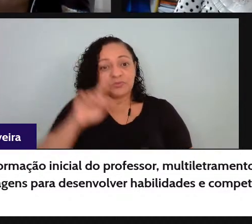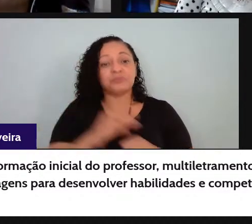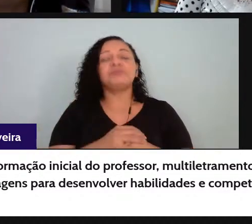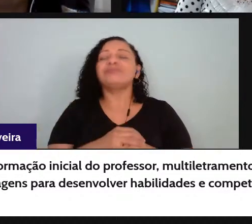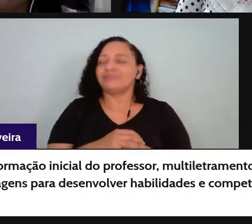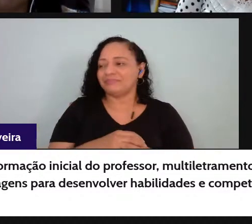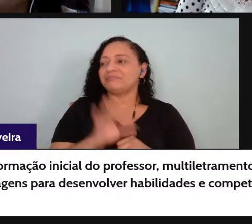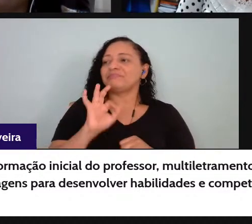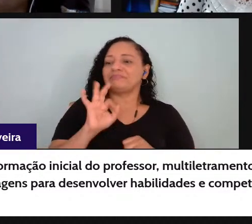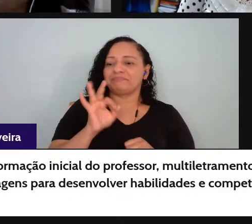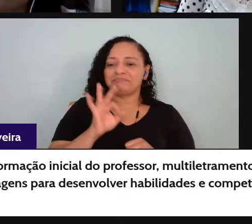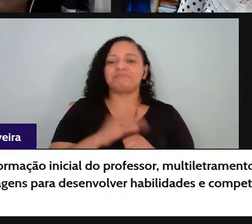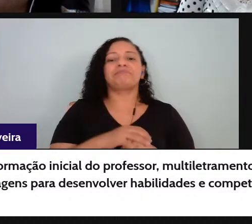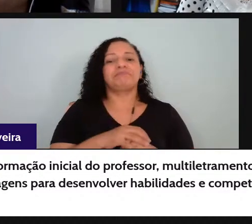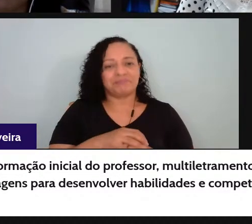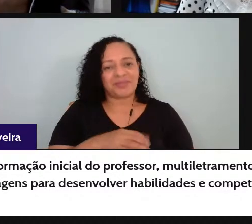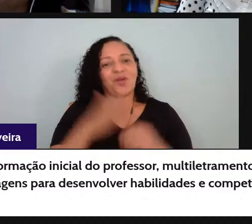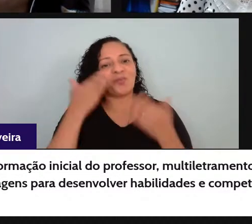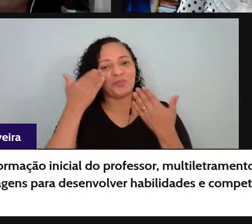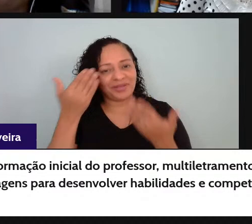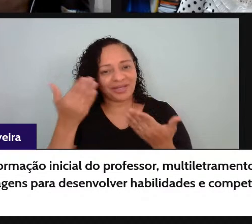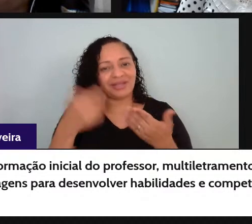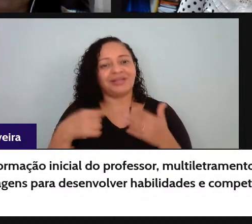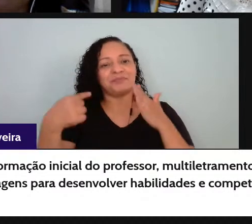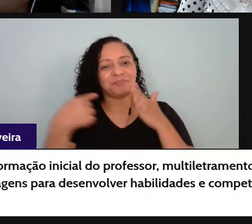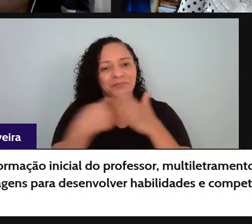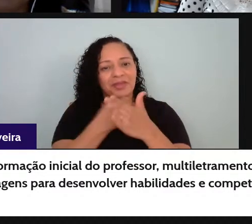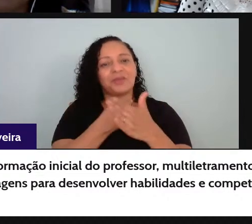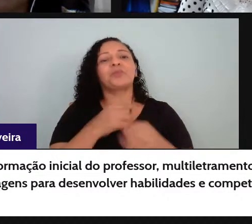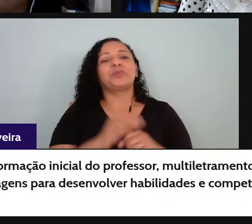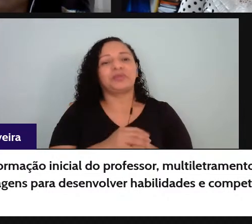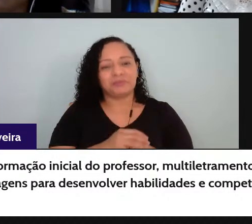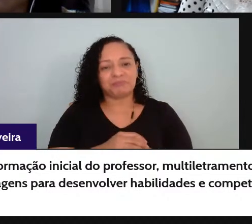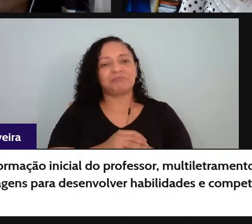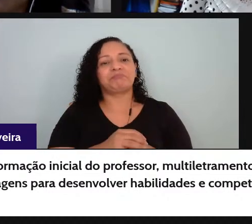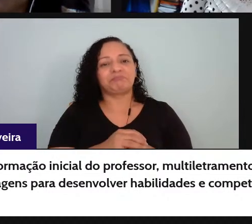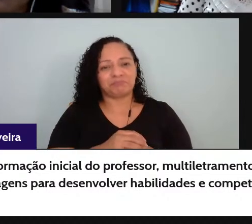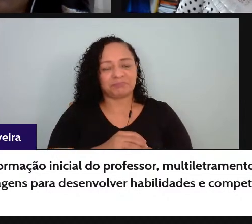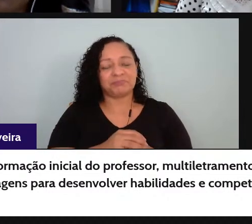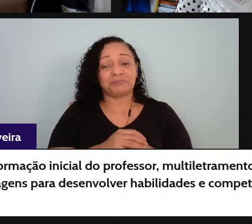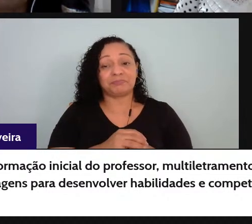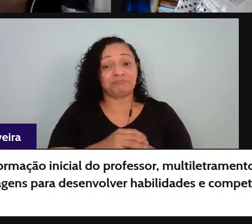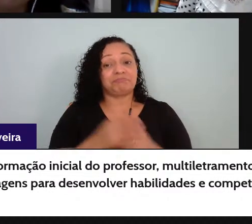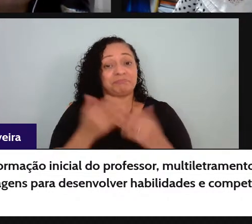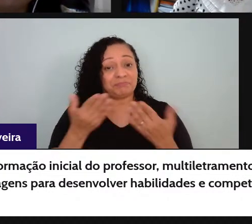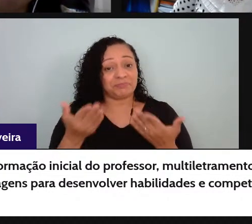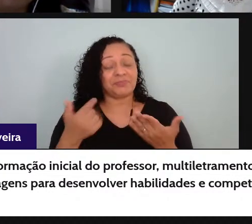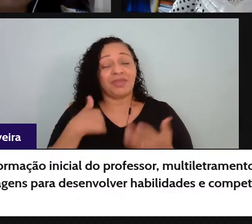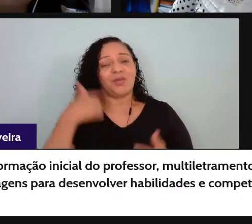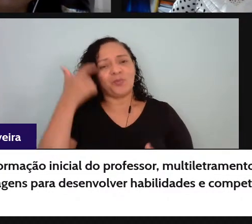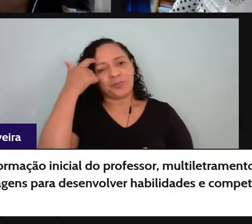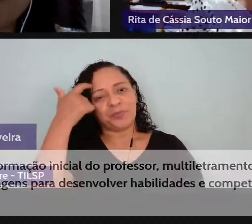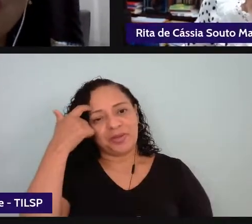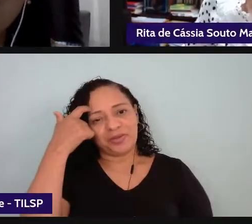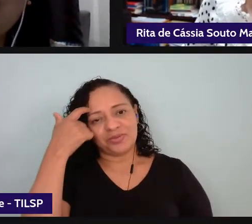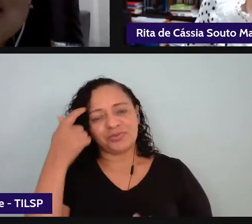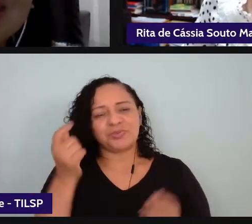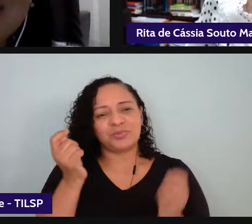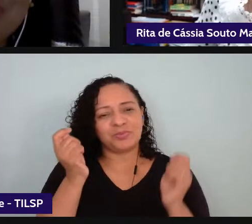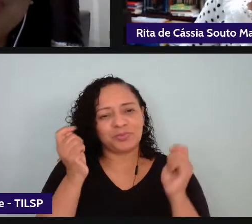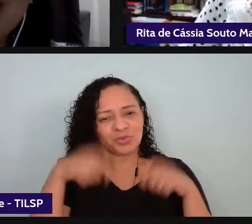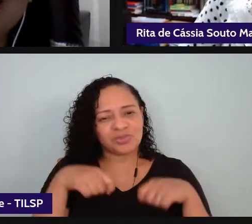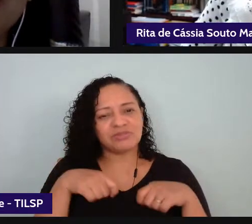certamente Maria Inês muito obrigada pela pela pergunta né que eu já penso que poderia ser uma